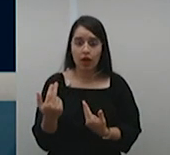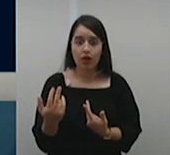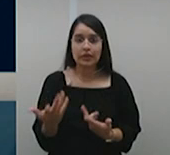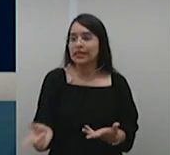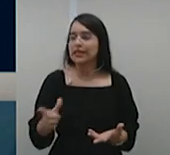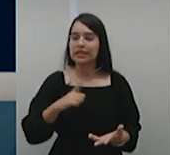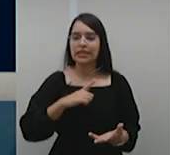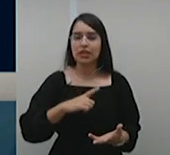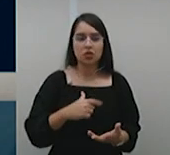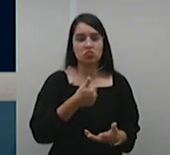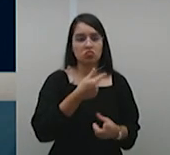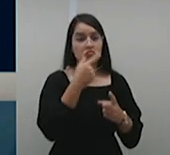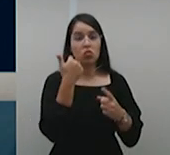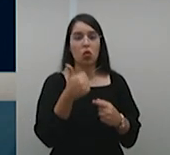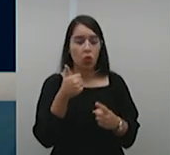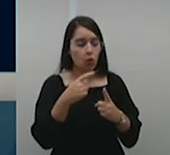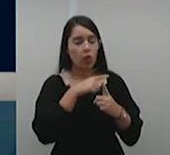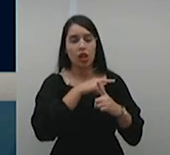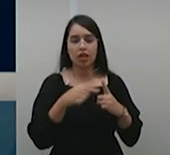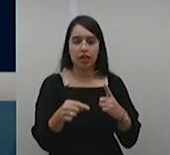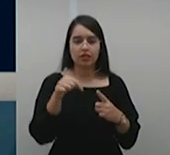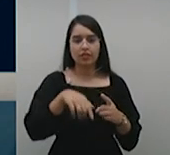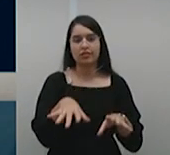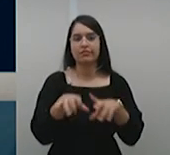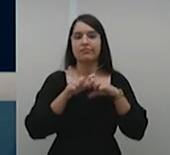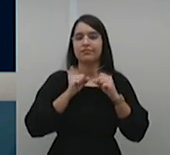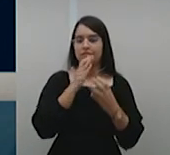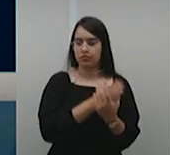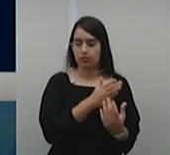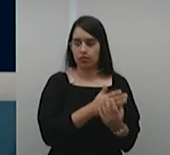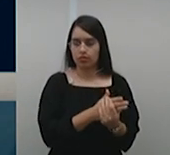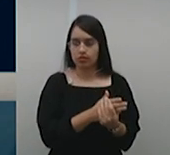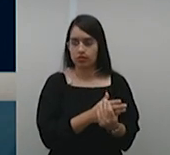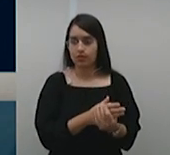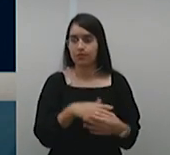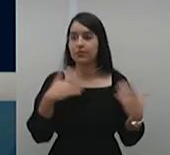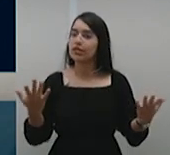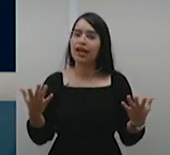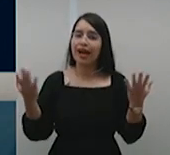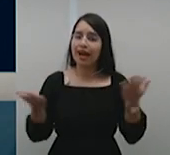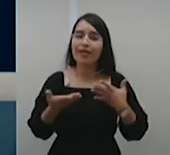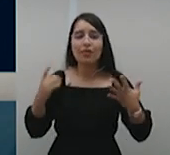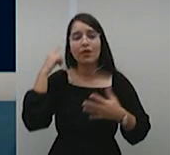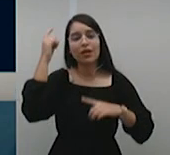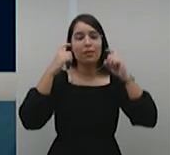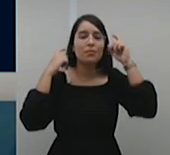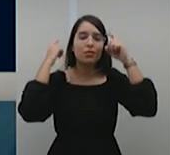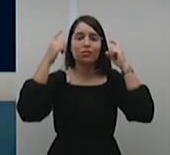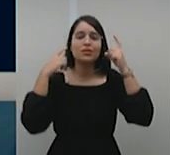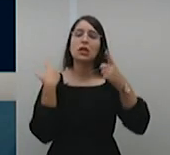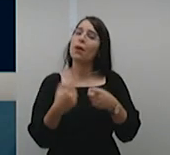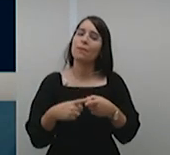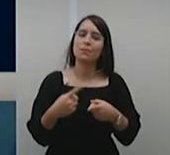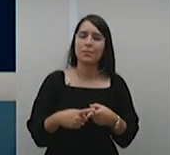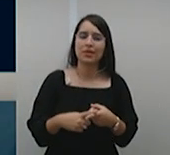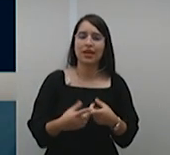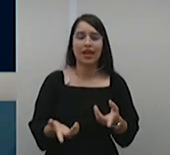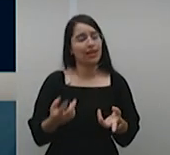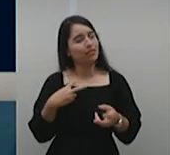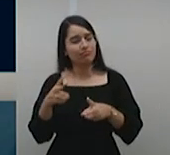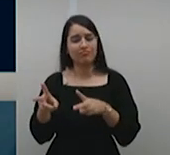ponto de demanda processual é que reside a minha atual preocupação. Eu receio que este volume